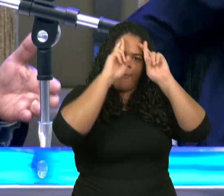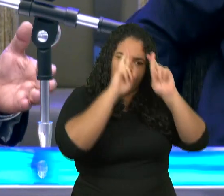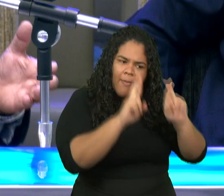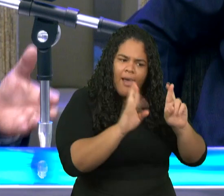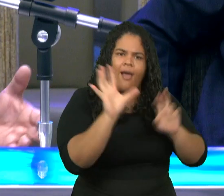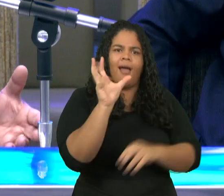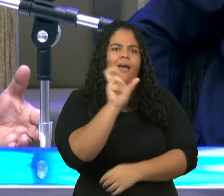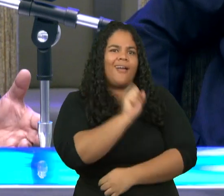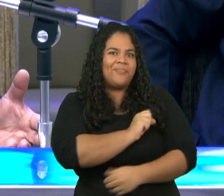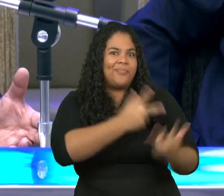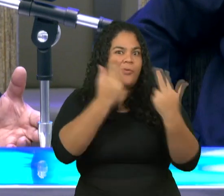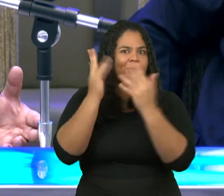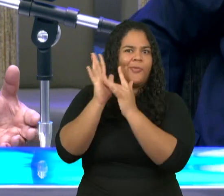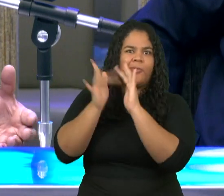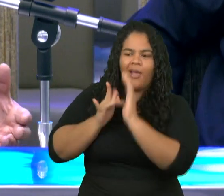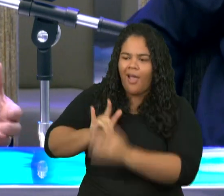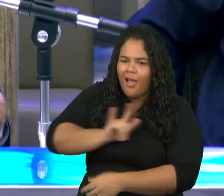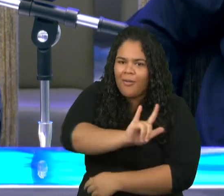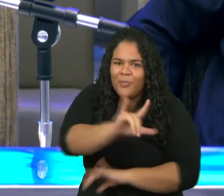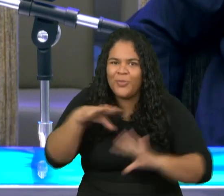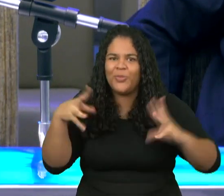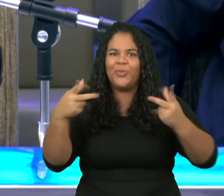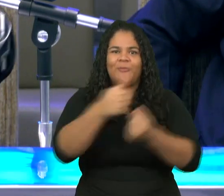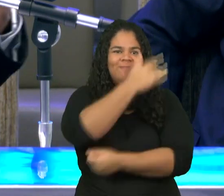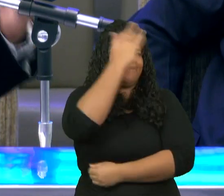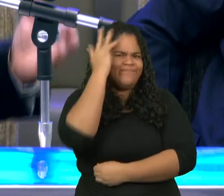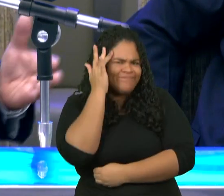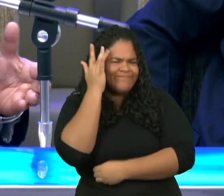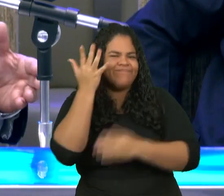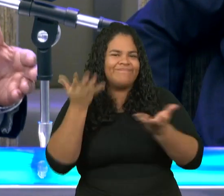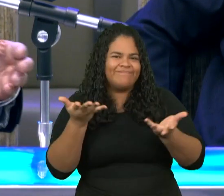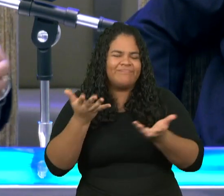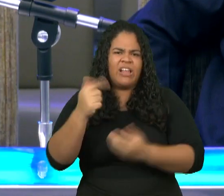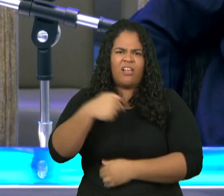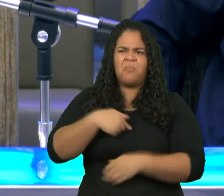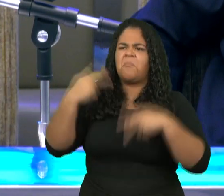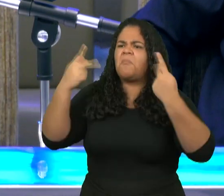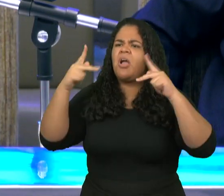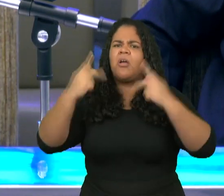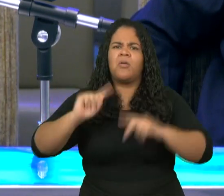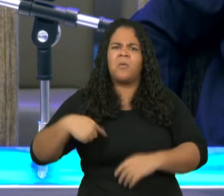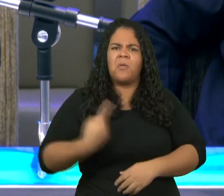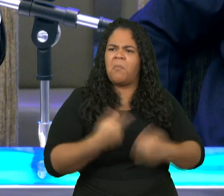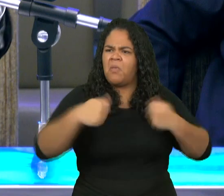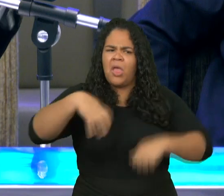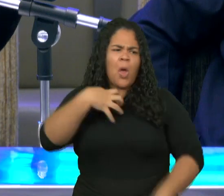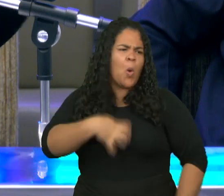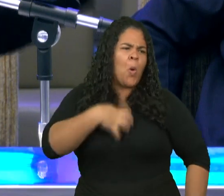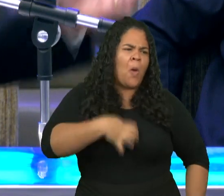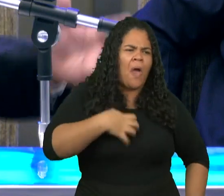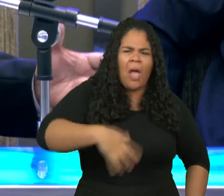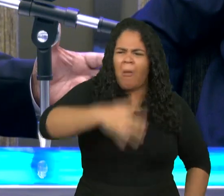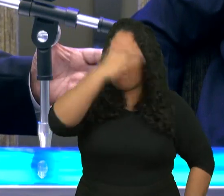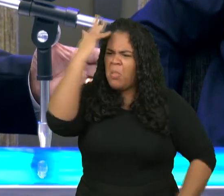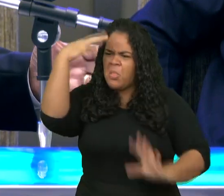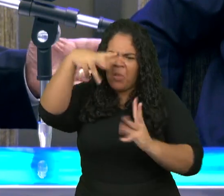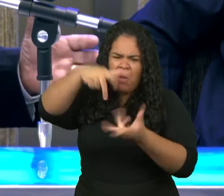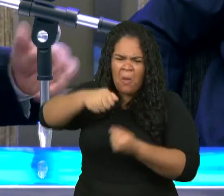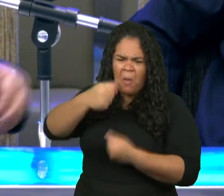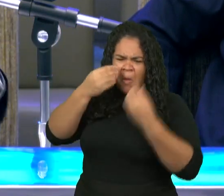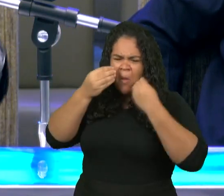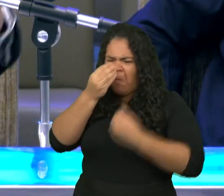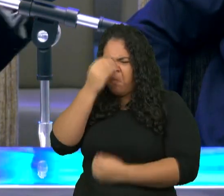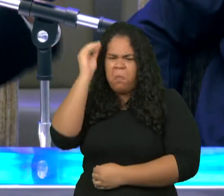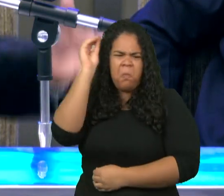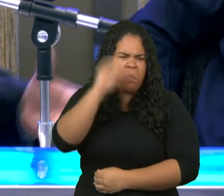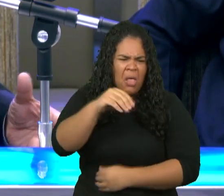Jesus amou não é verdade não irmãos não isso não estou aqui pregando que viva o crente viva aborrecido com as pessoas que